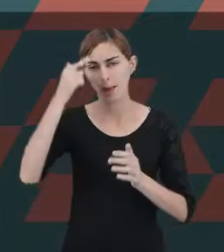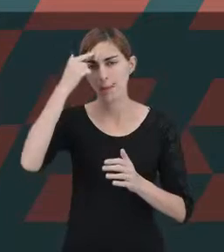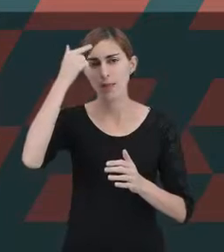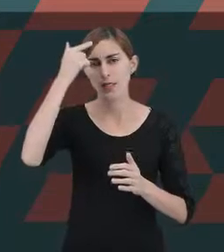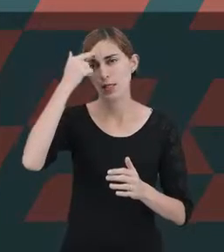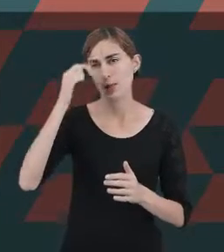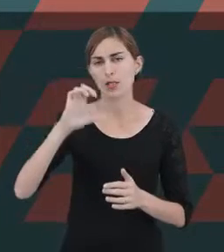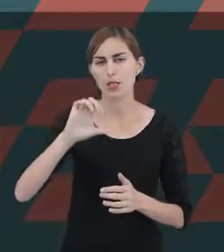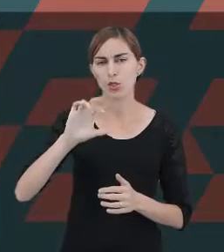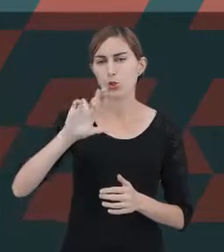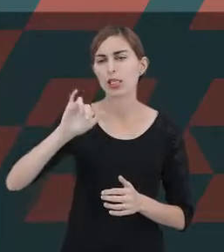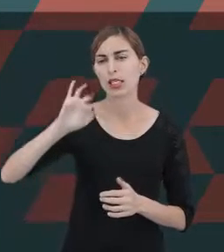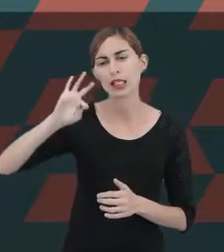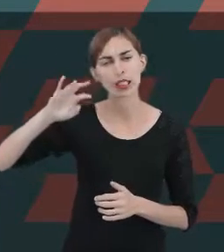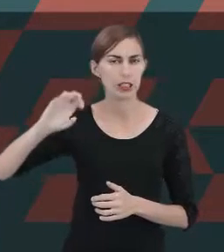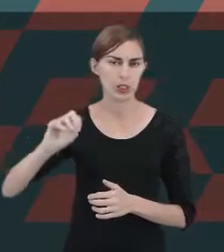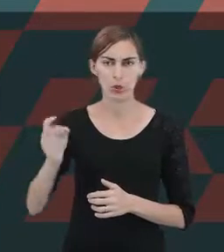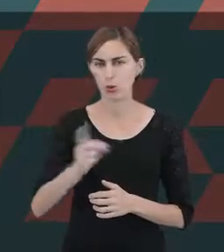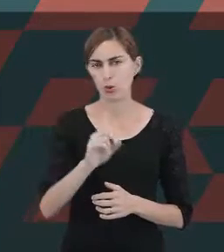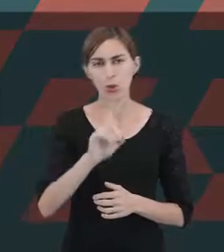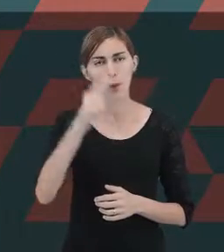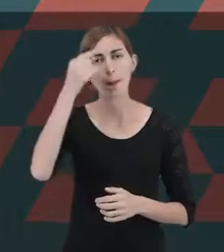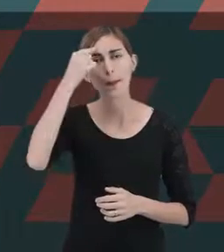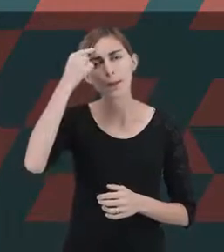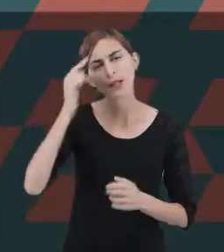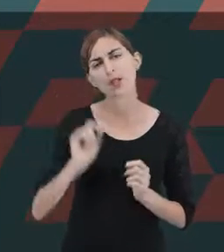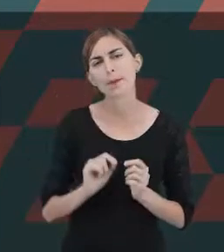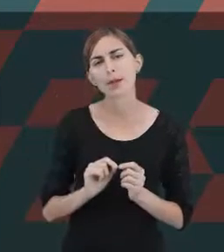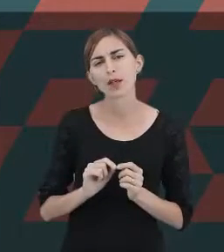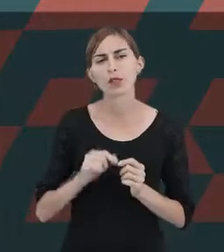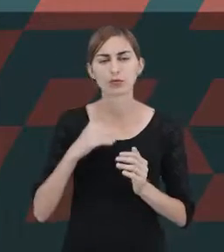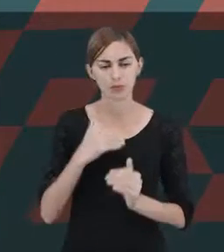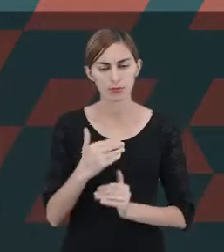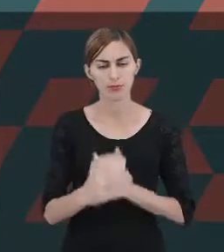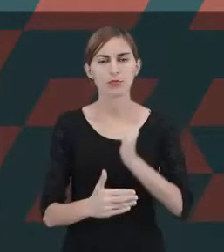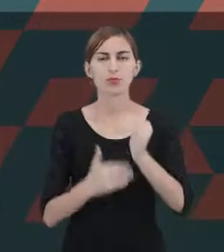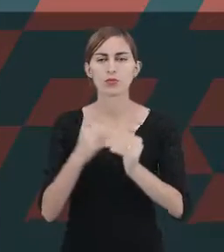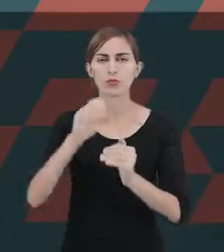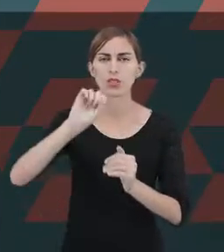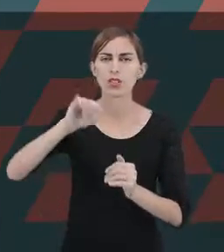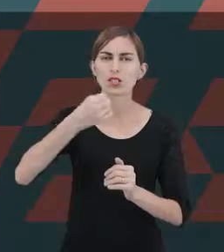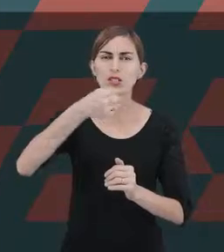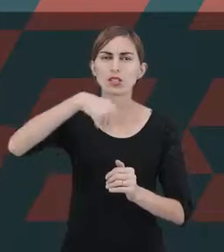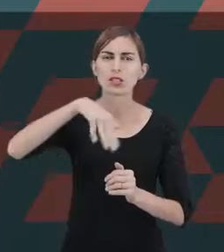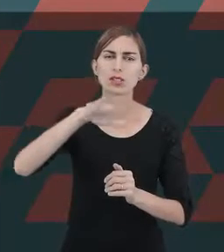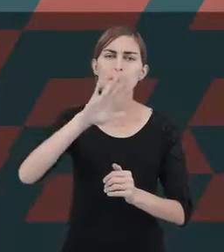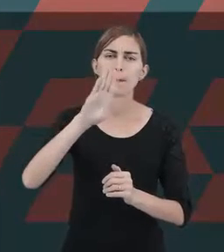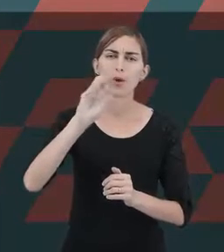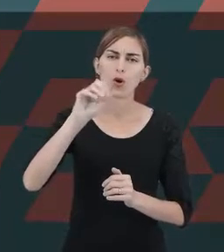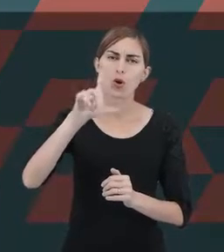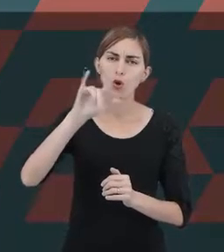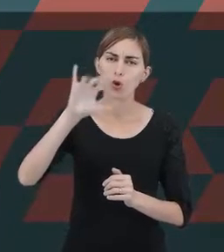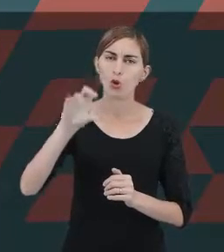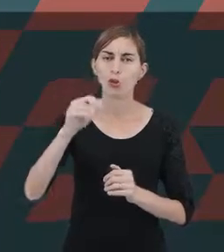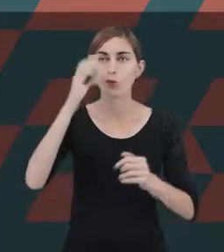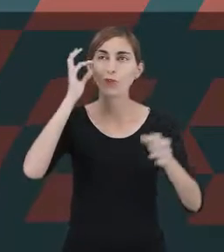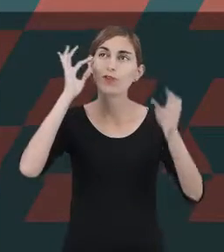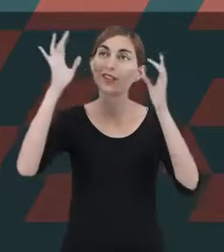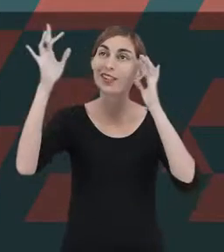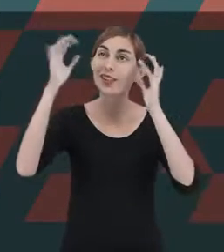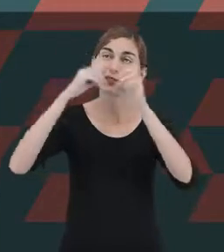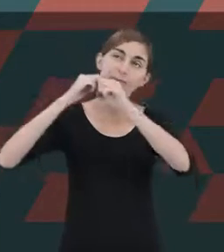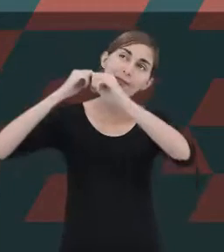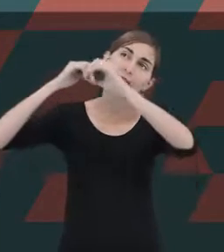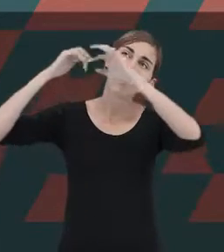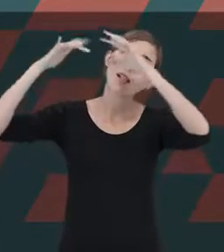crítico, mas um pensamento que envolve os processos simbólicos, os processos de fantasia e, como